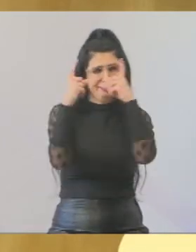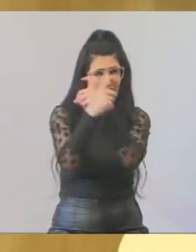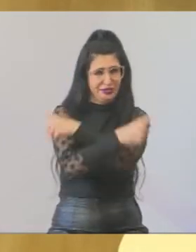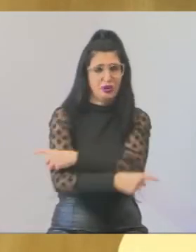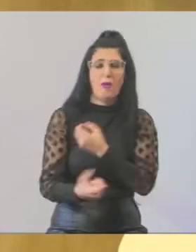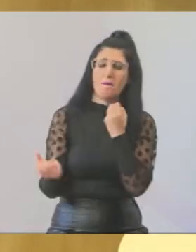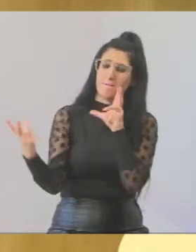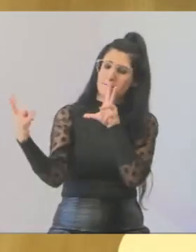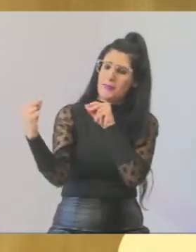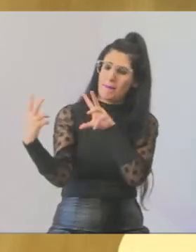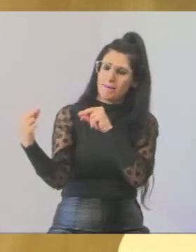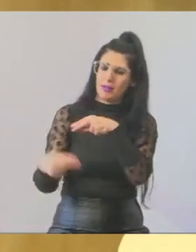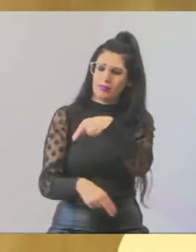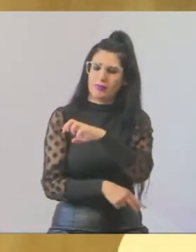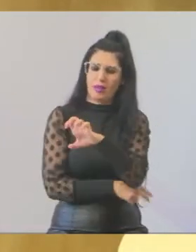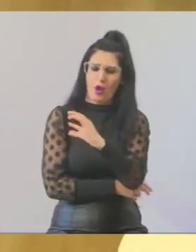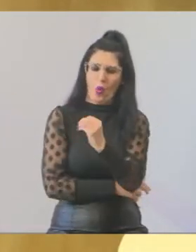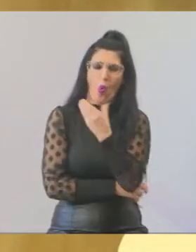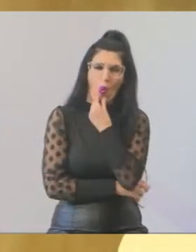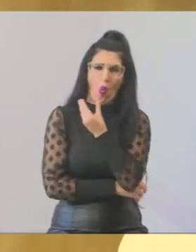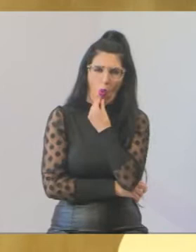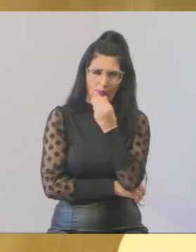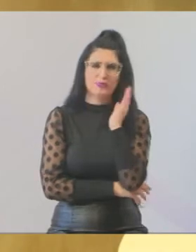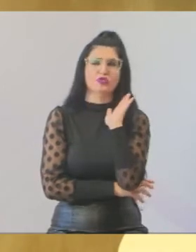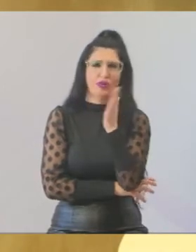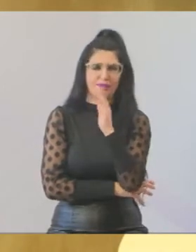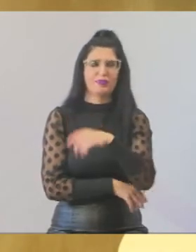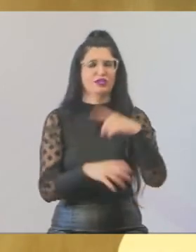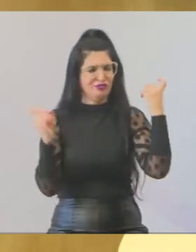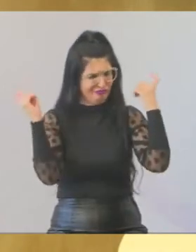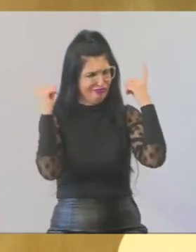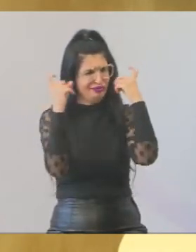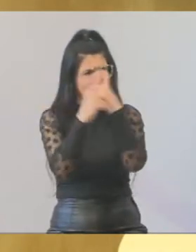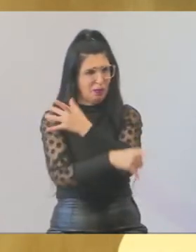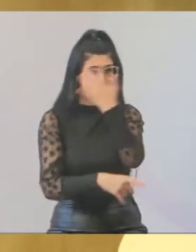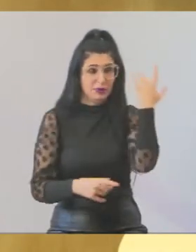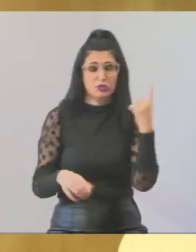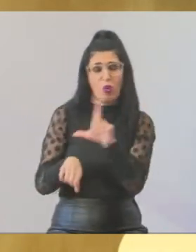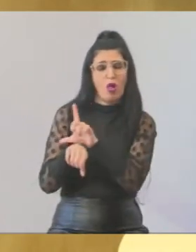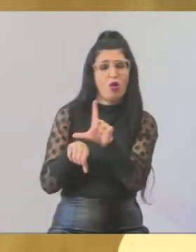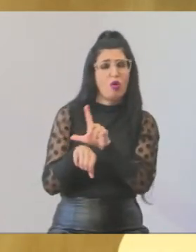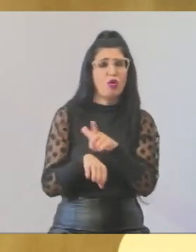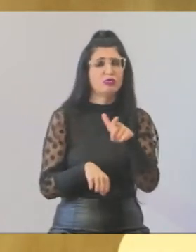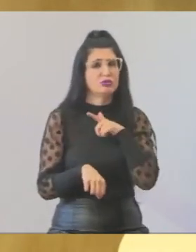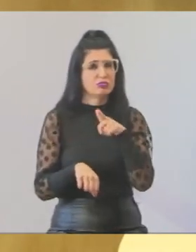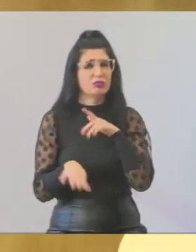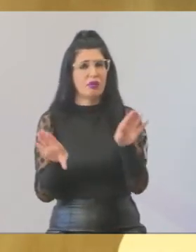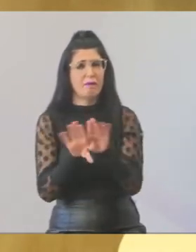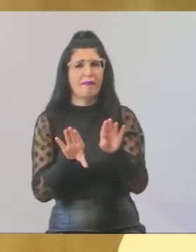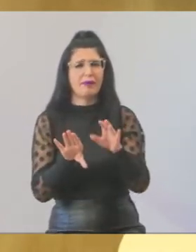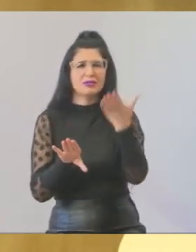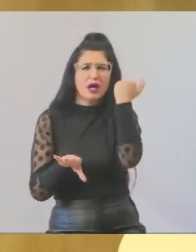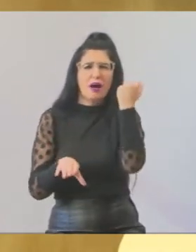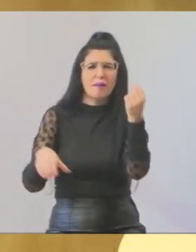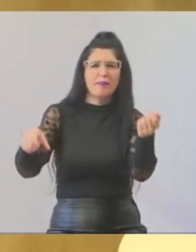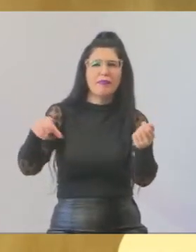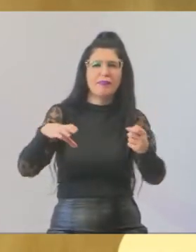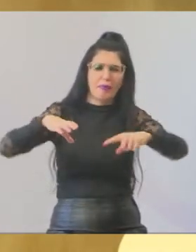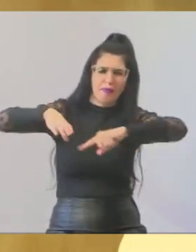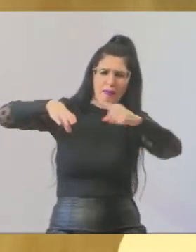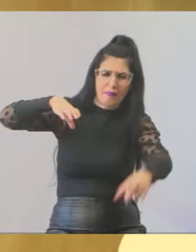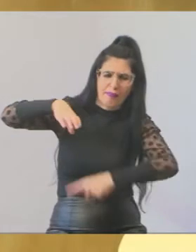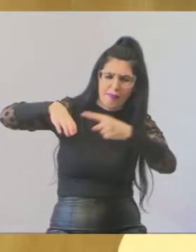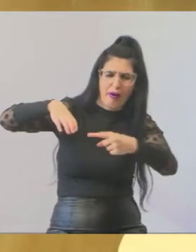porque está terrível a entrada para aqueles comerciantes que tem ali, a borracharia, a casa de peça, a